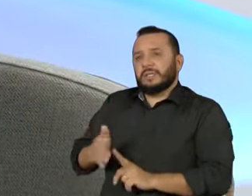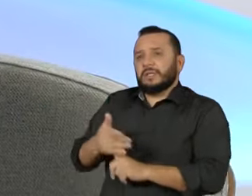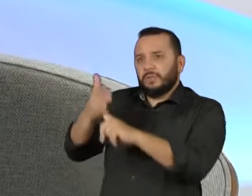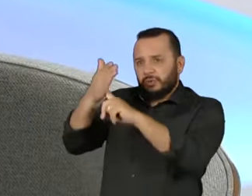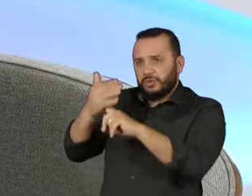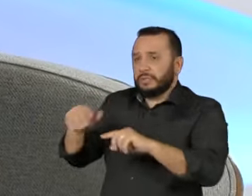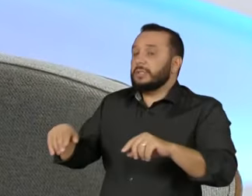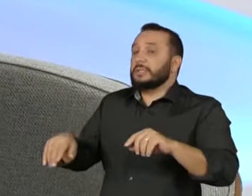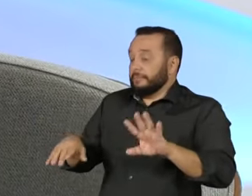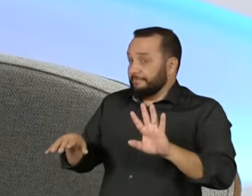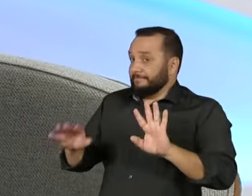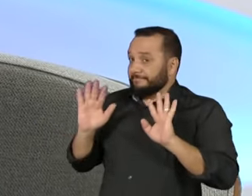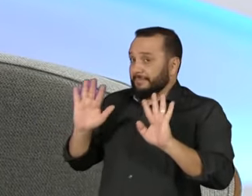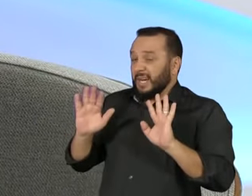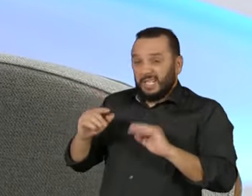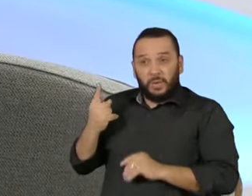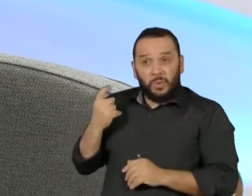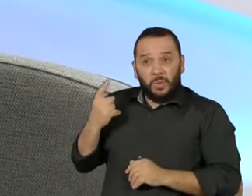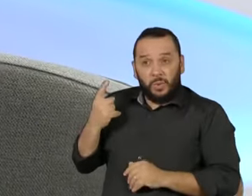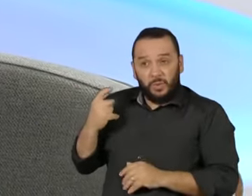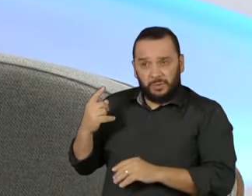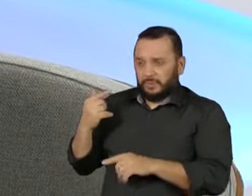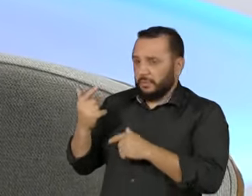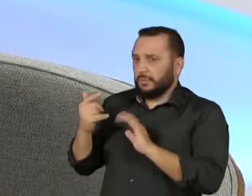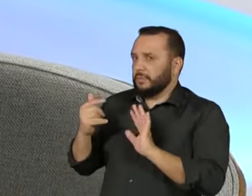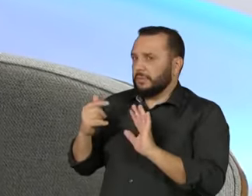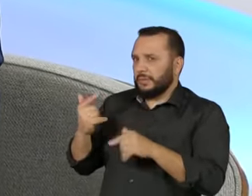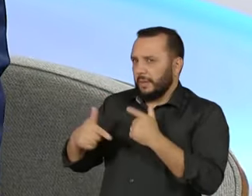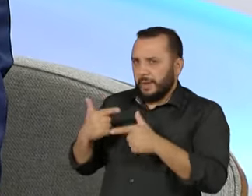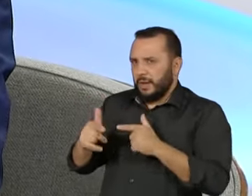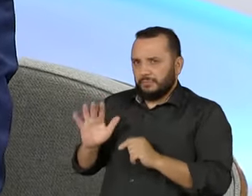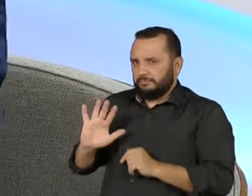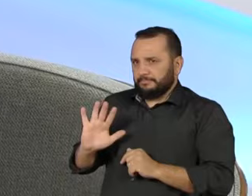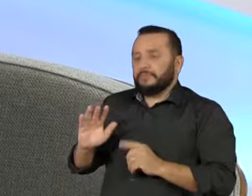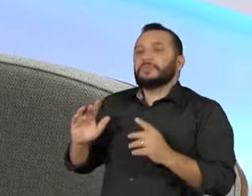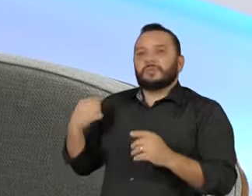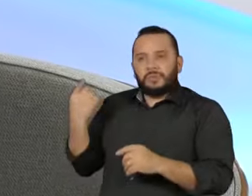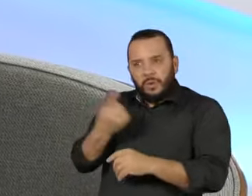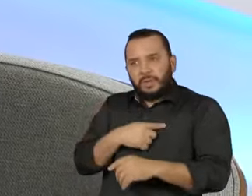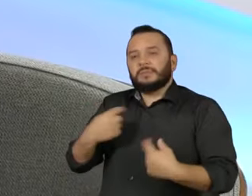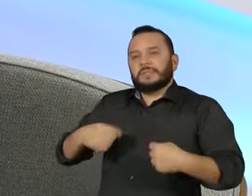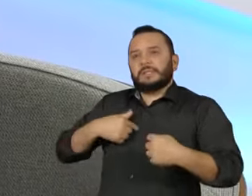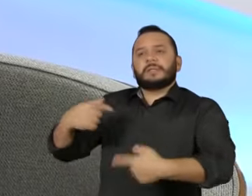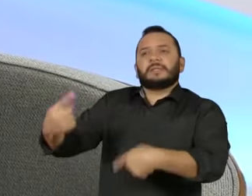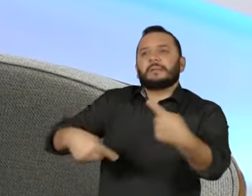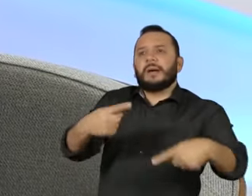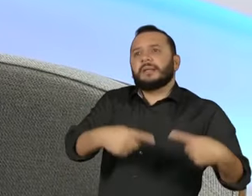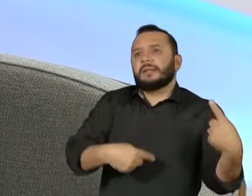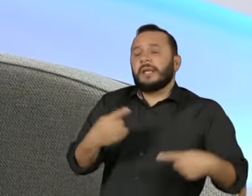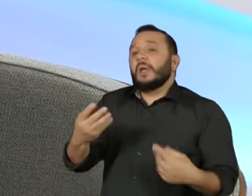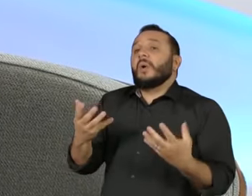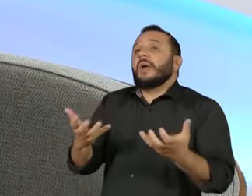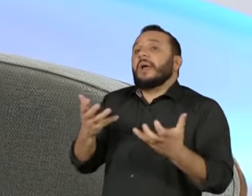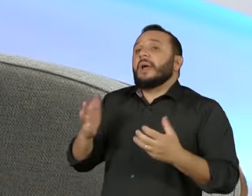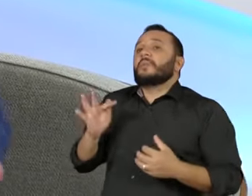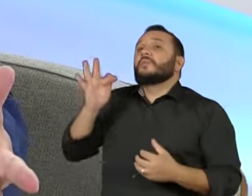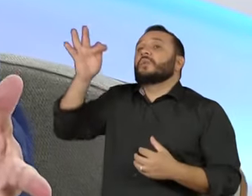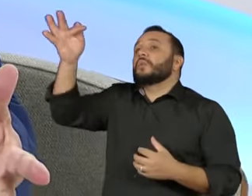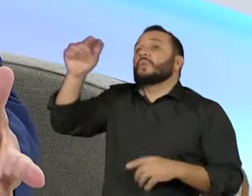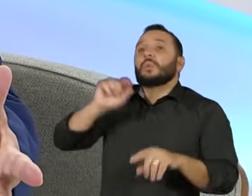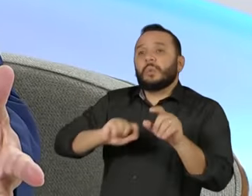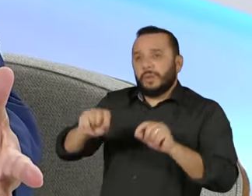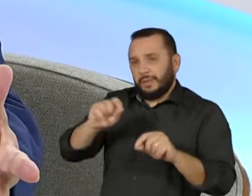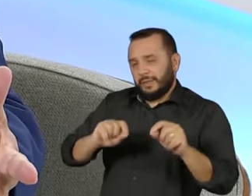temos uma segunda tarefa, que é debater com profundidade para onde vamos, né? E aí essa